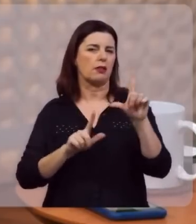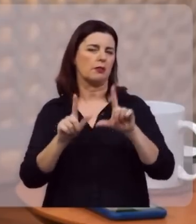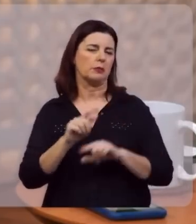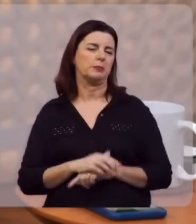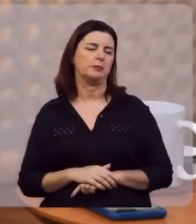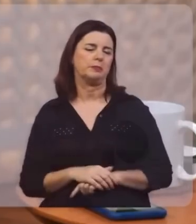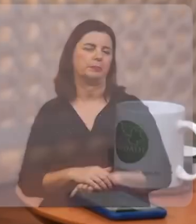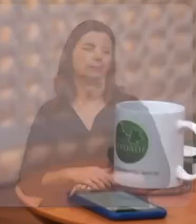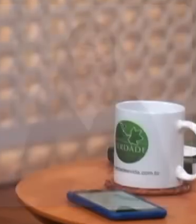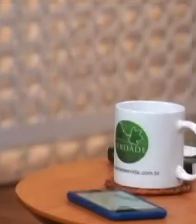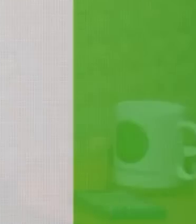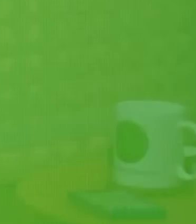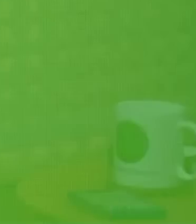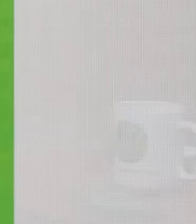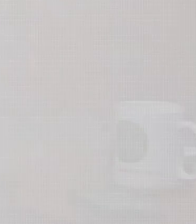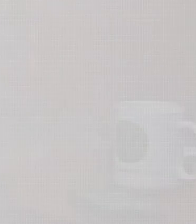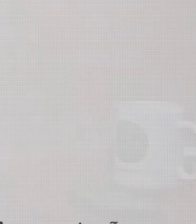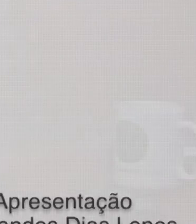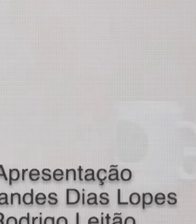e nesse mesmo canal.